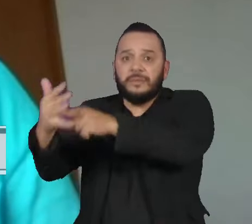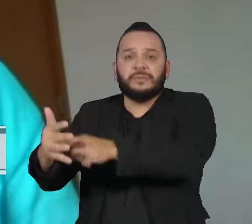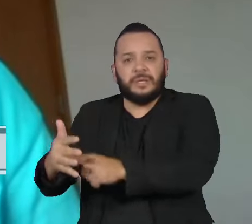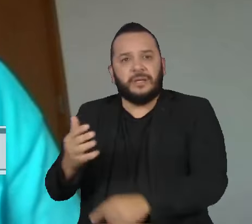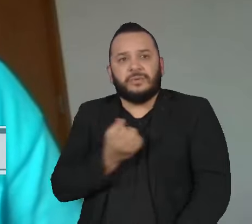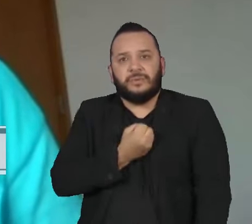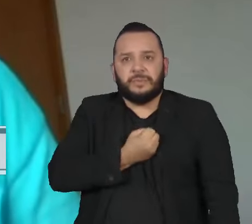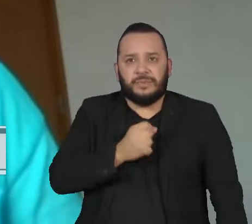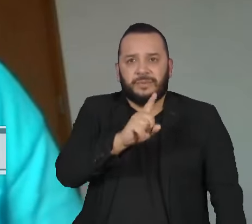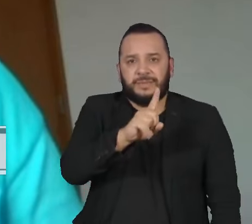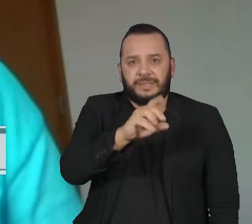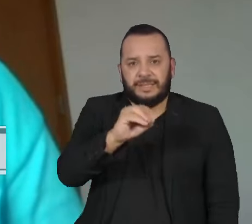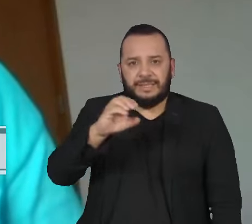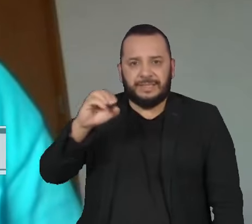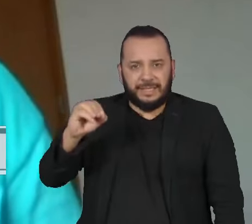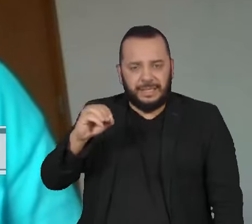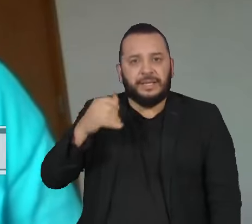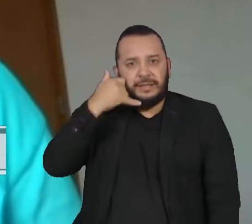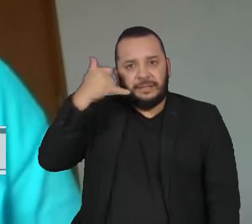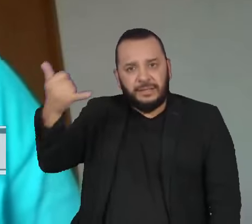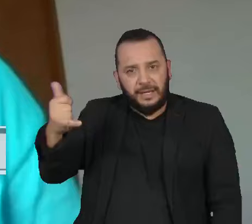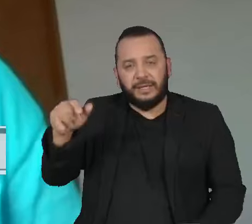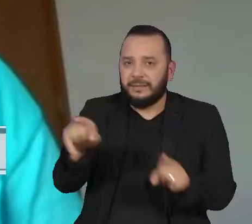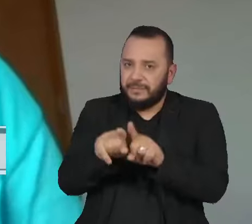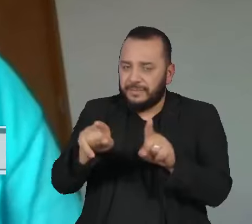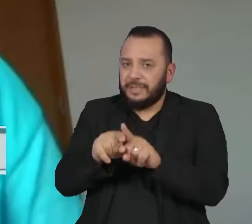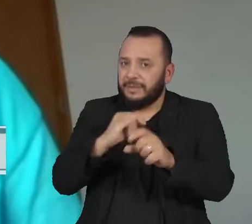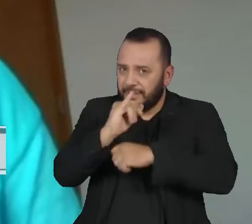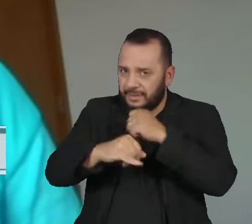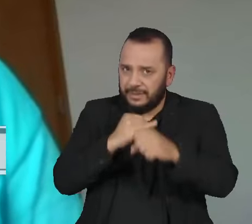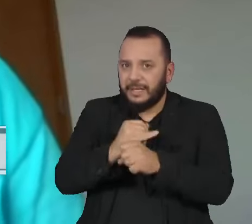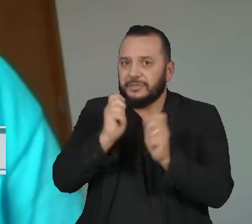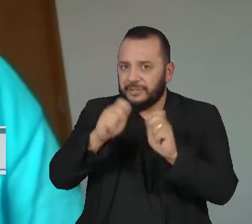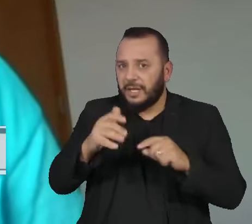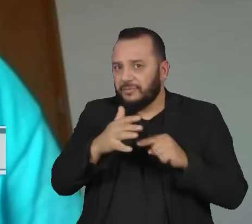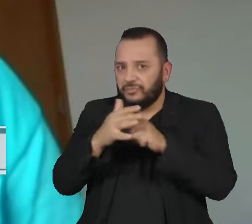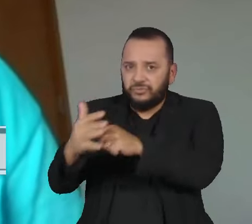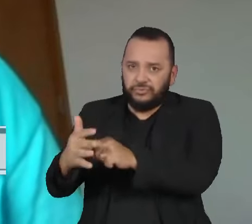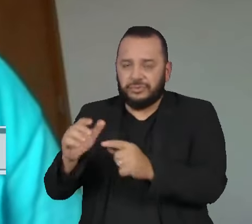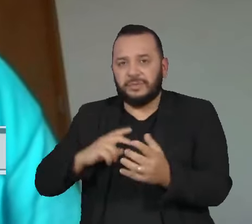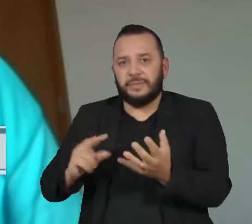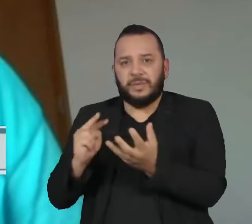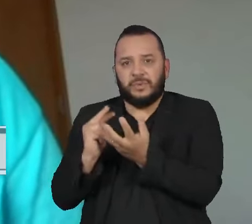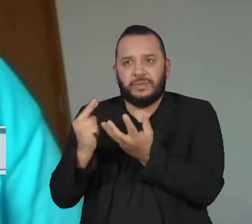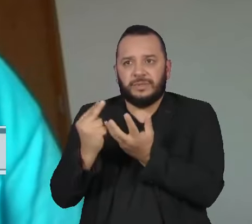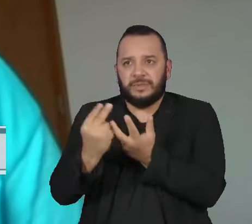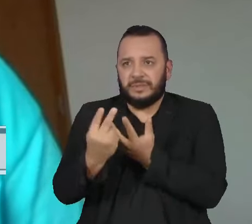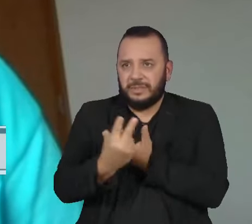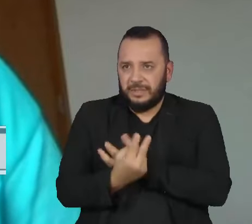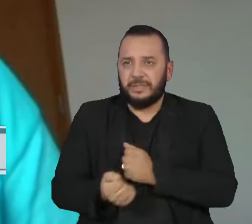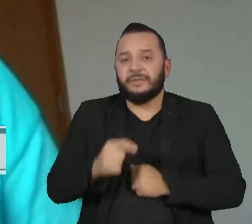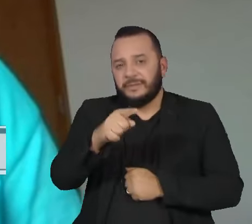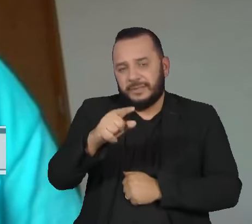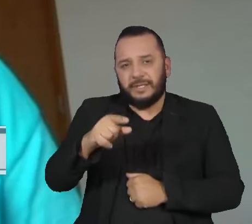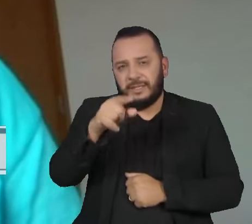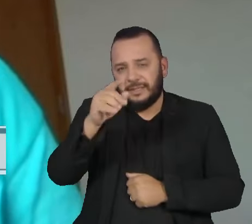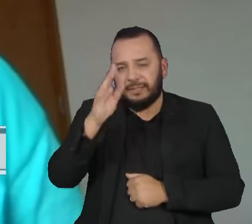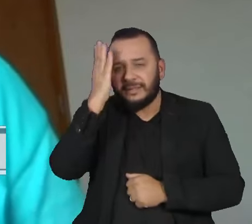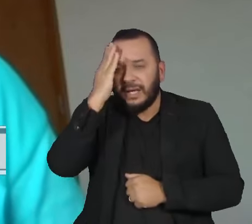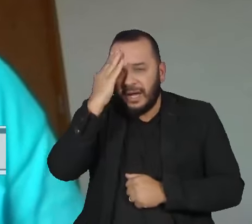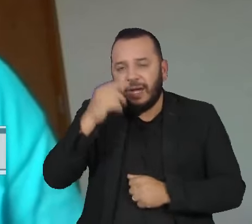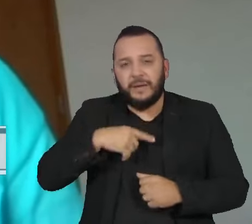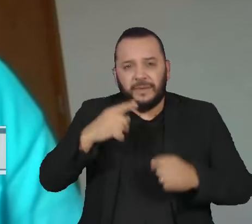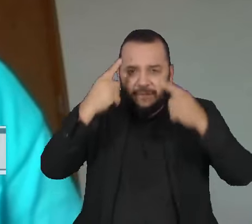acionar pela internet, pelo telefone, o Conselho Tutelar, e se você tiver conhecimento de uma violência